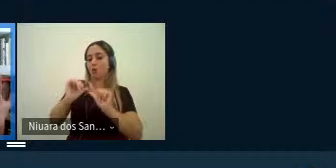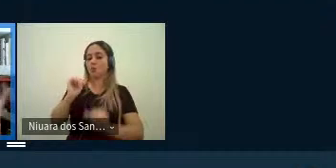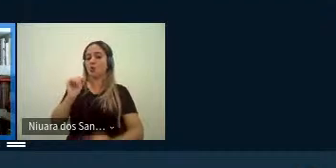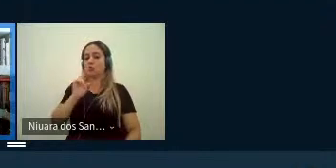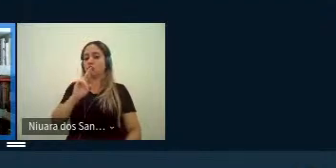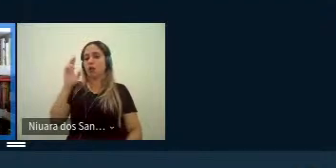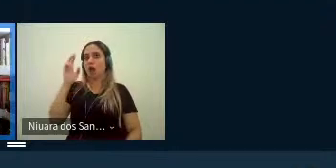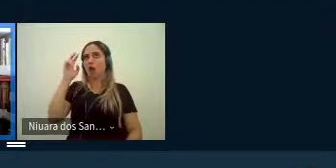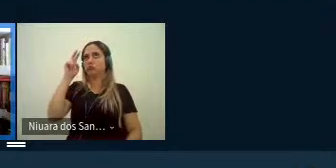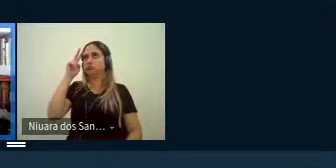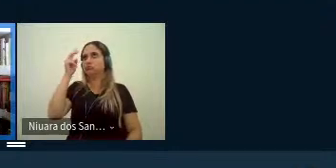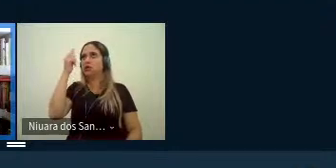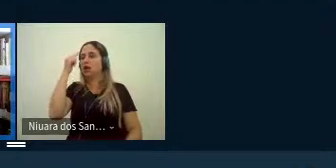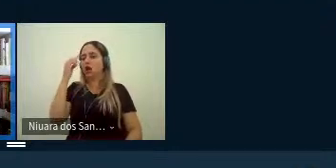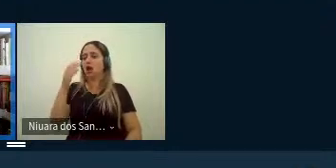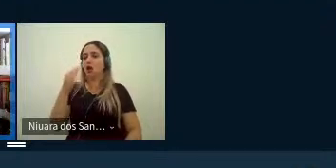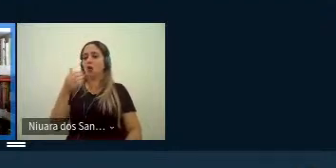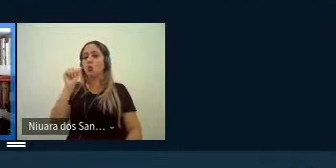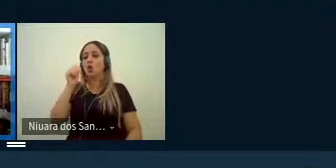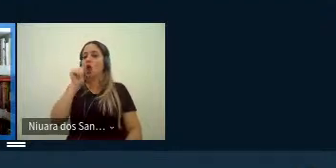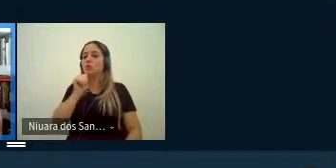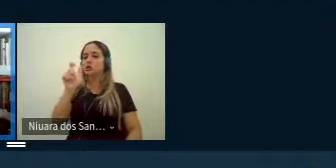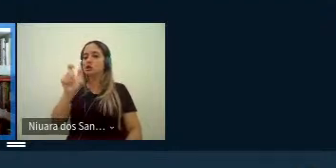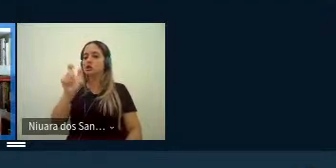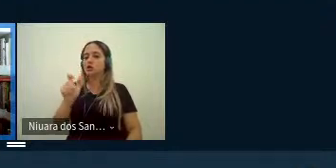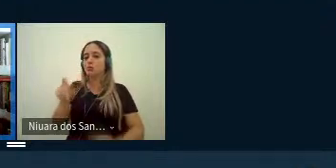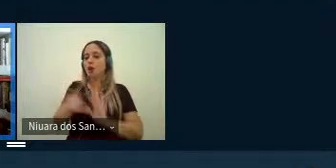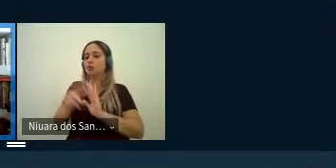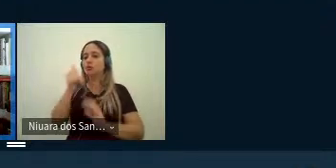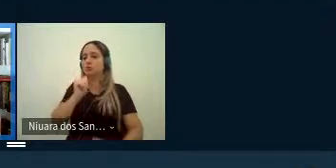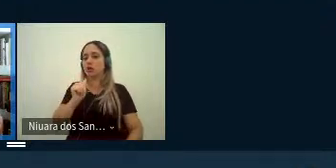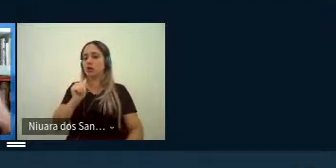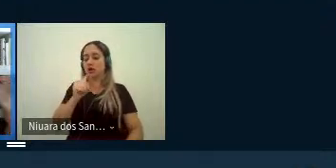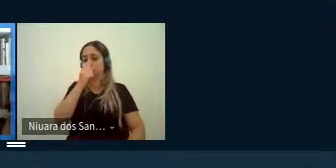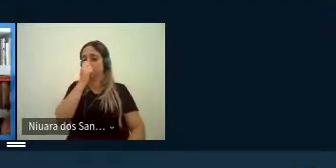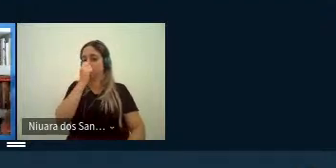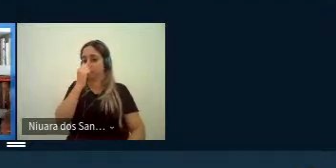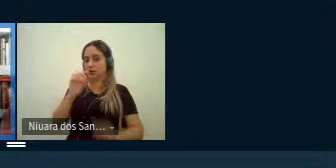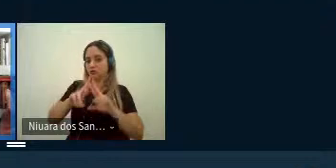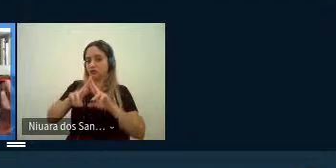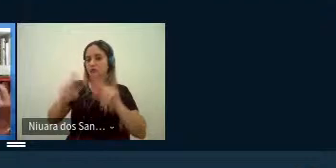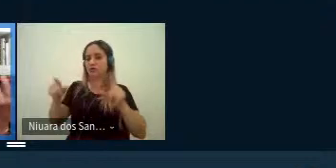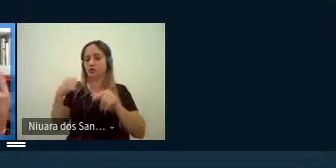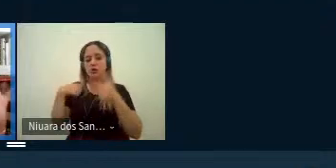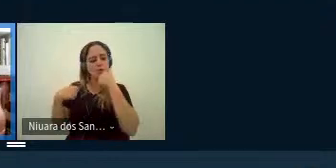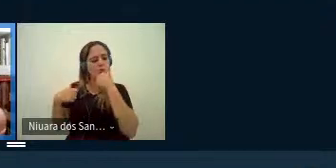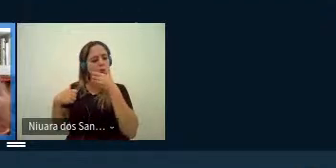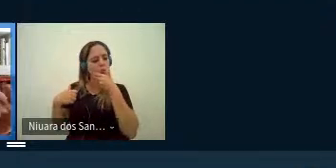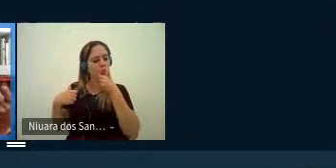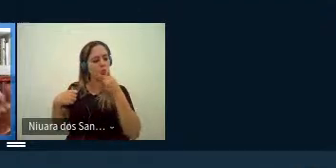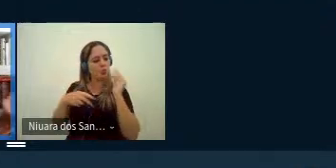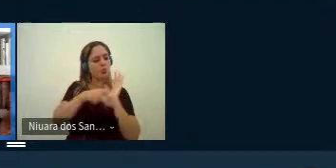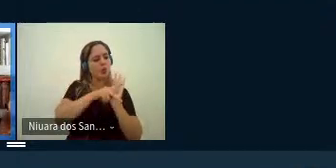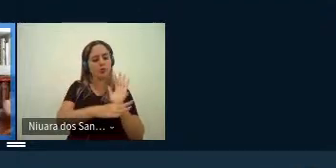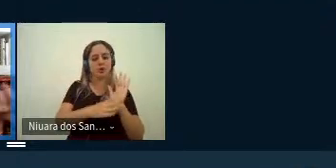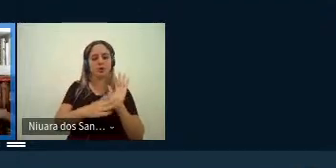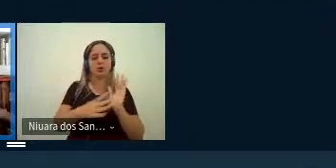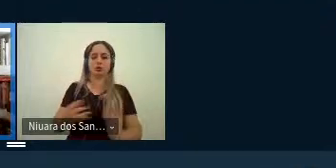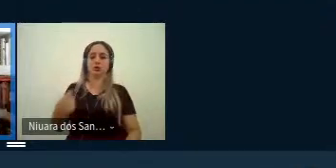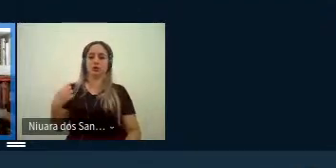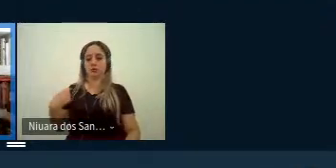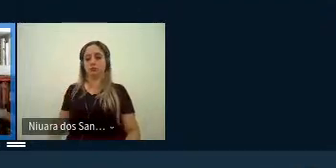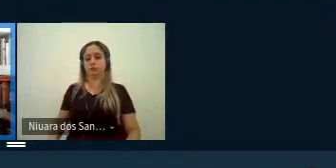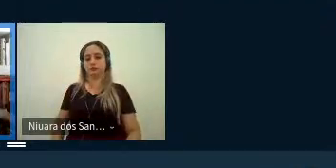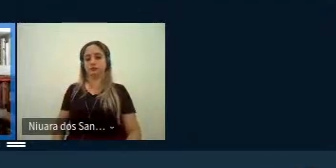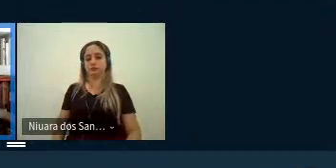como parte de uma lógica binária que se opunha né a noção de masculino enquanto a primeira né